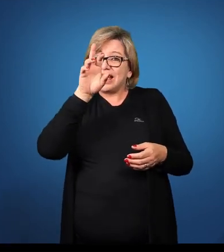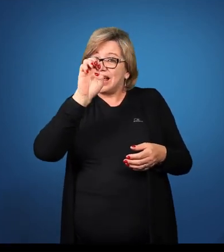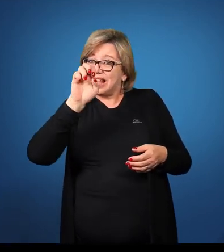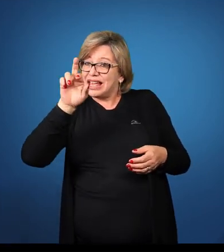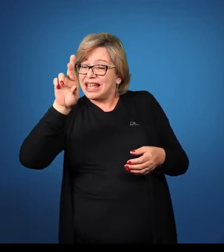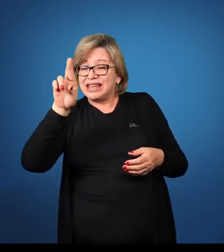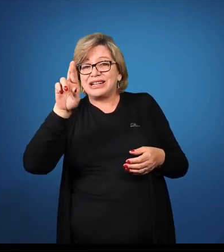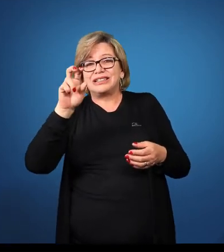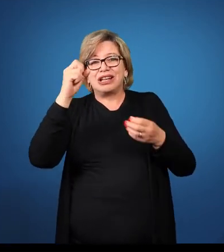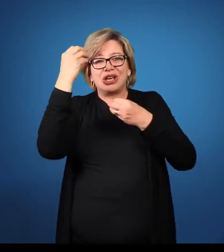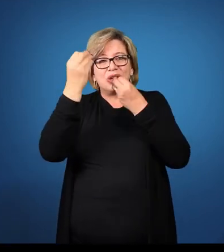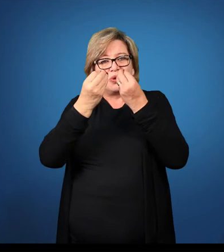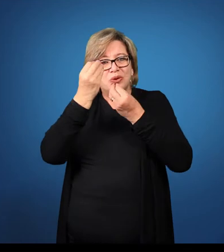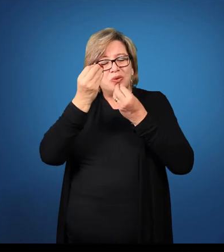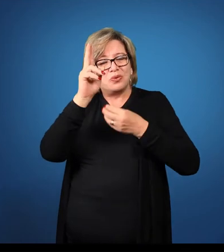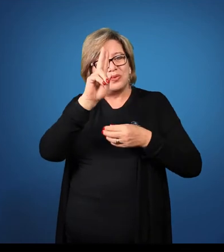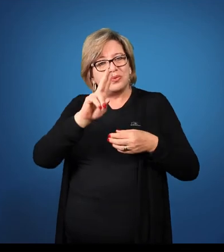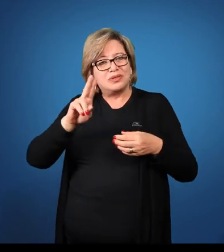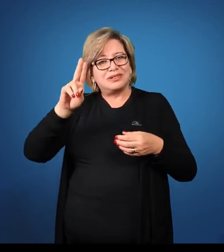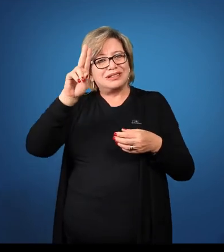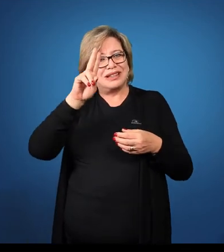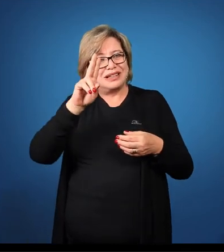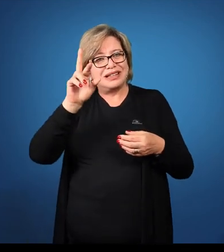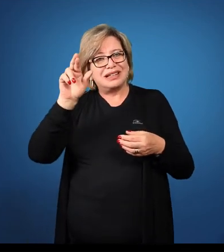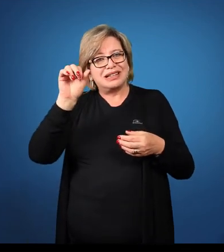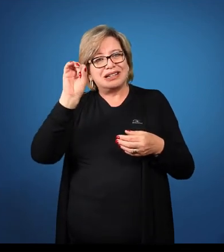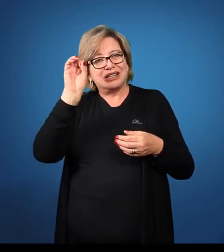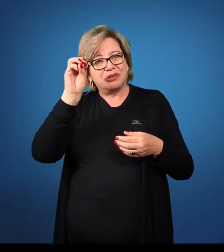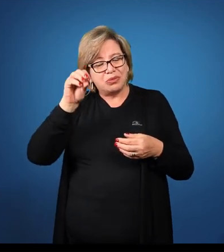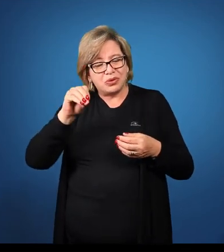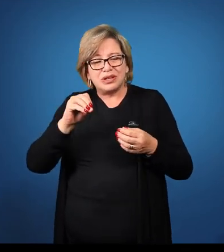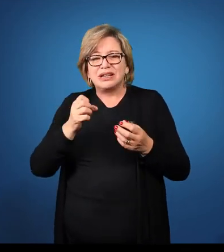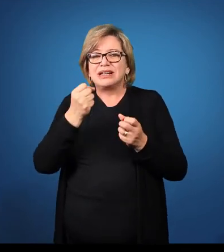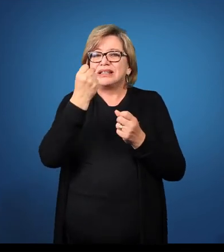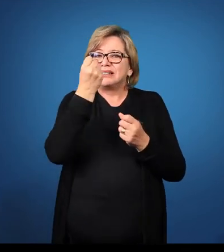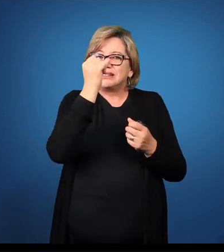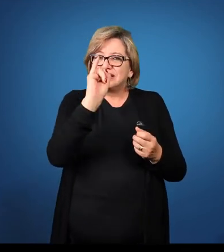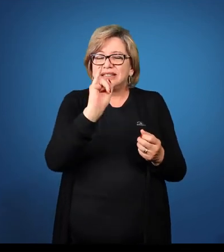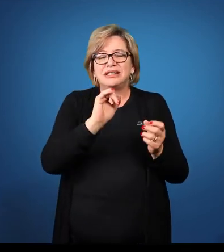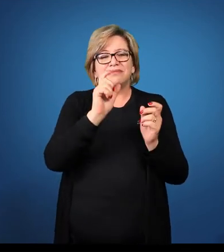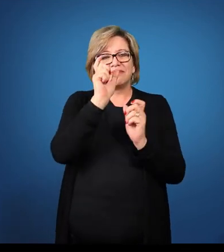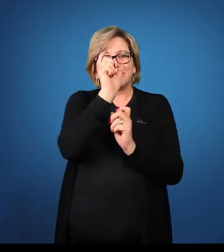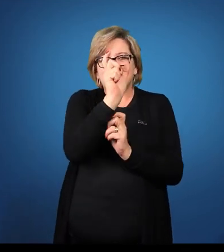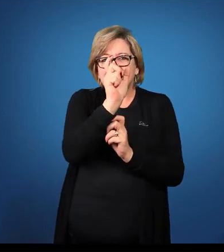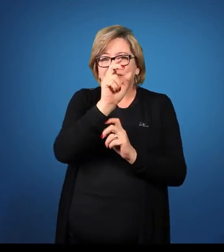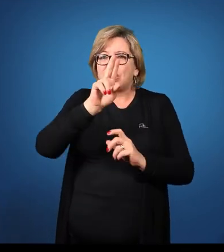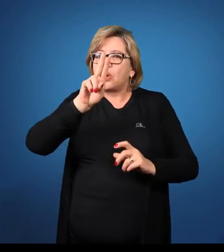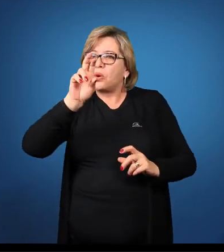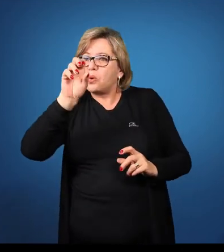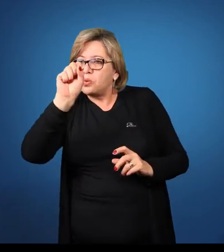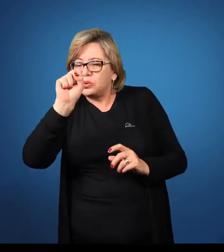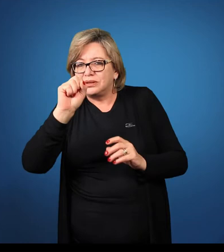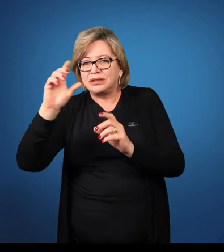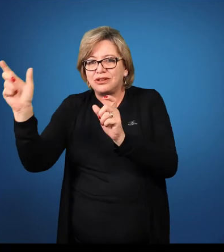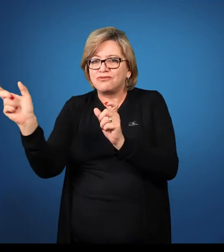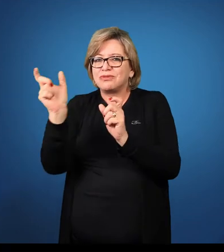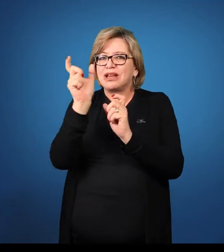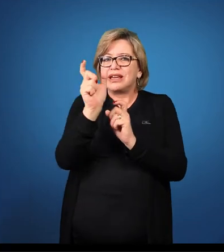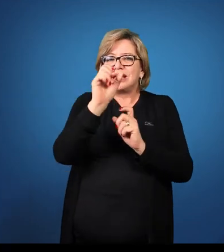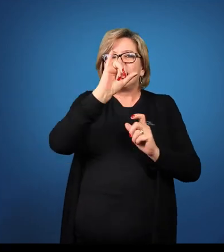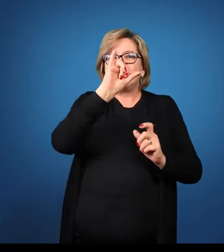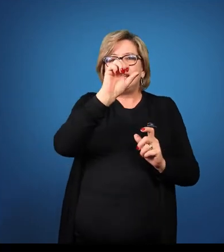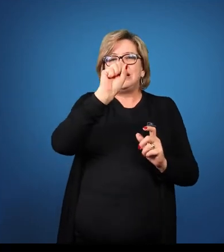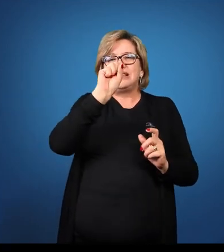er. Os terminados em us recebem a forma íssimos, íssimas, íssimos.